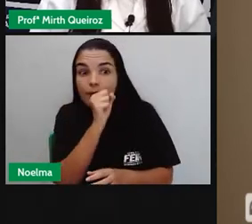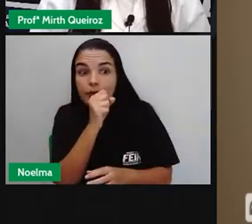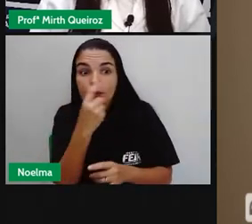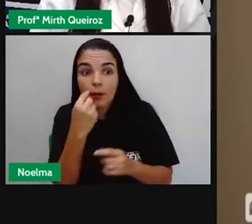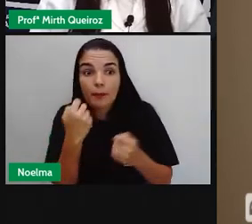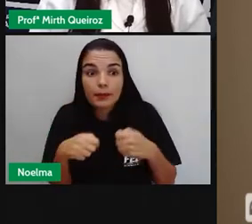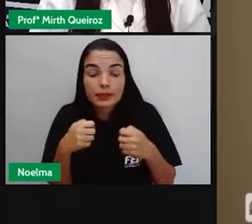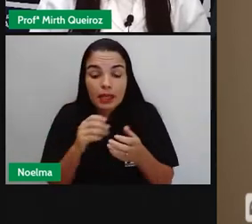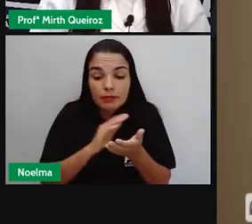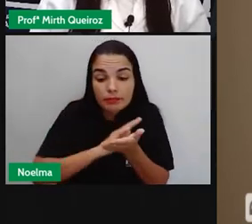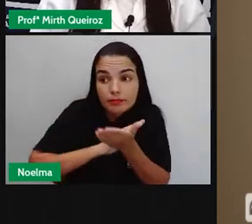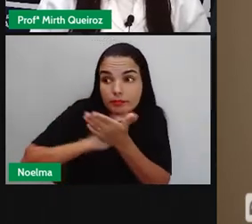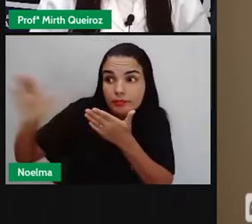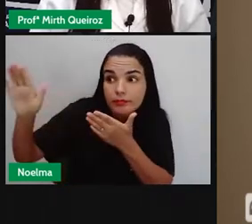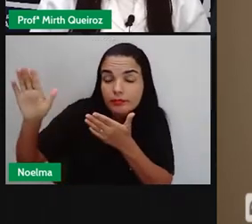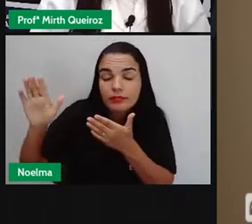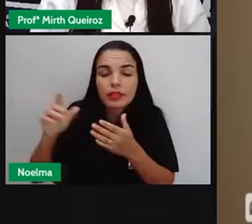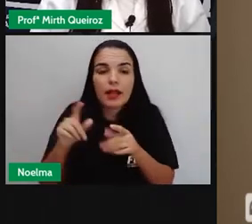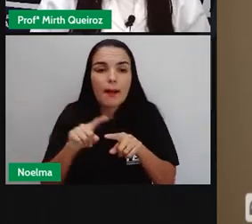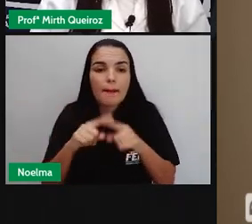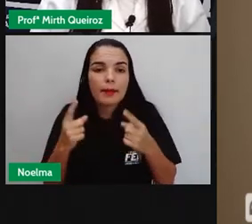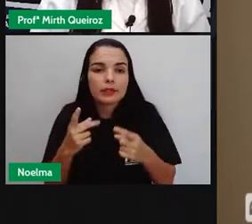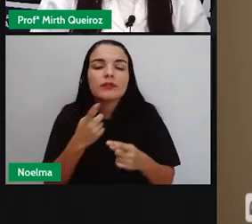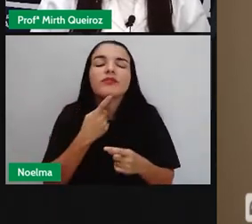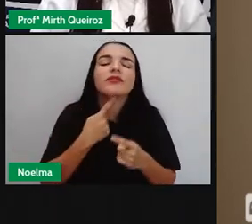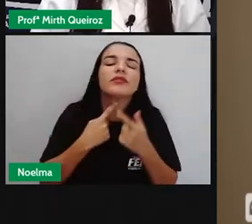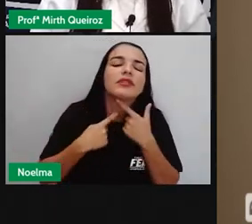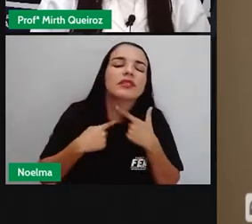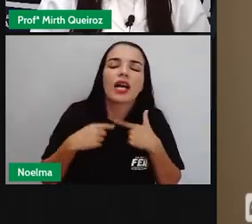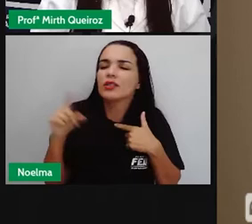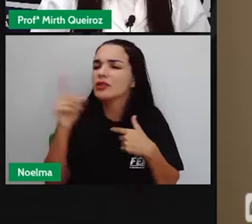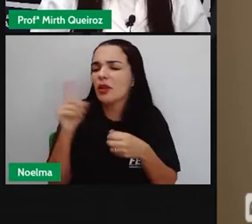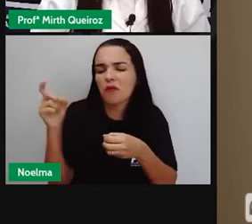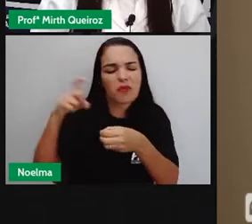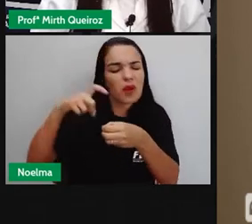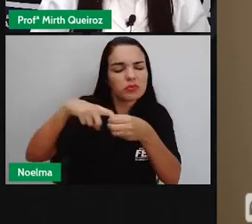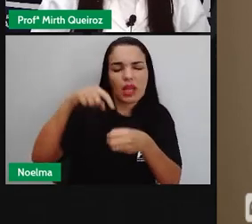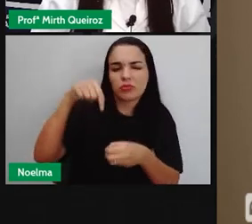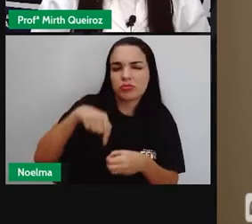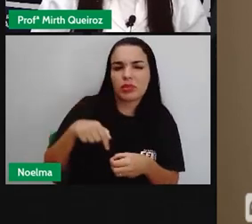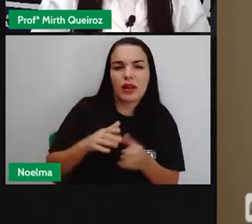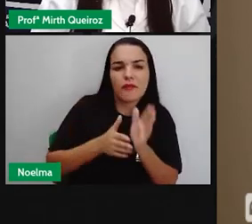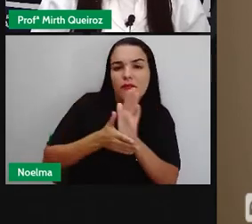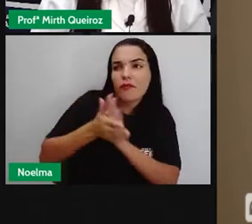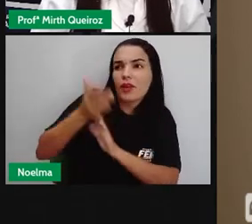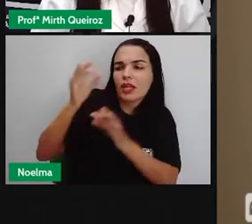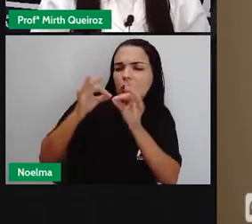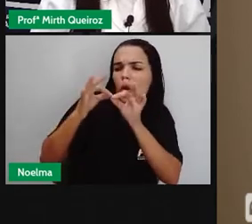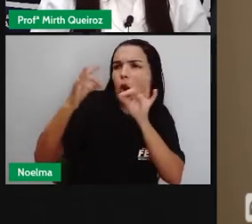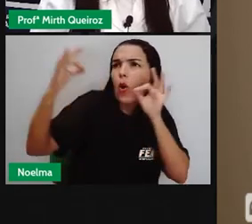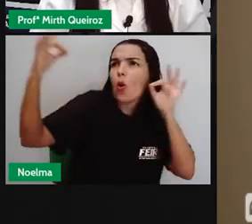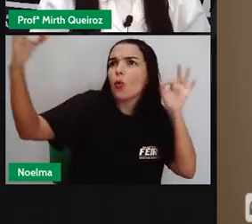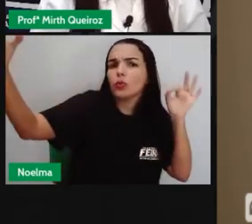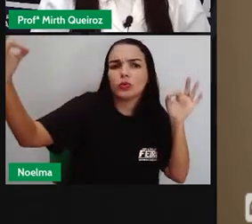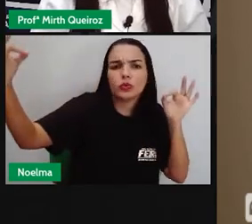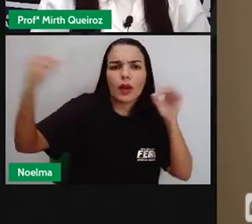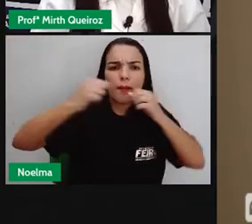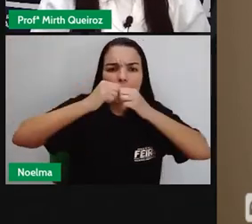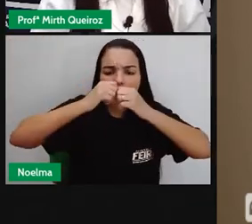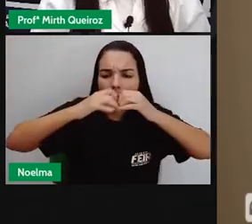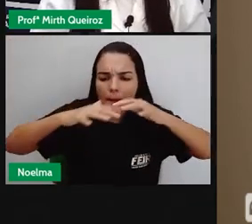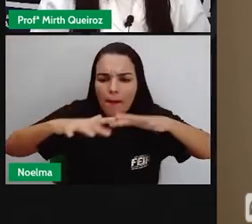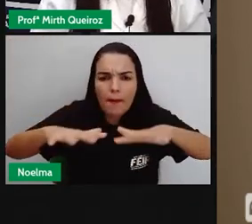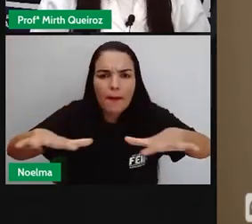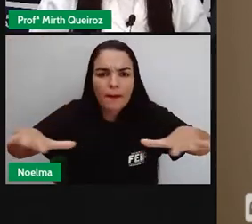deixando sofrimento e dificuldade. O desejo é de não mais voltar. Viagem longa, epidemia e